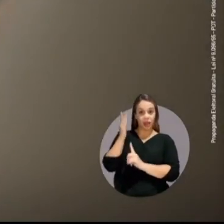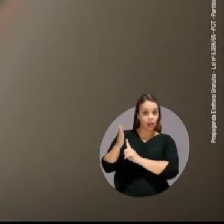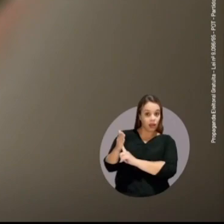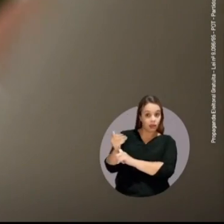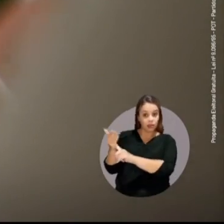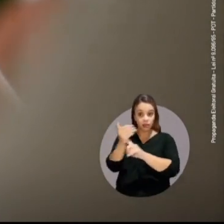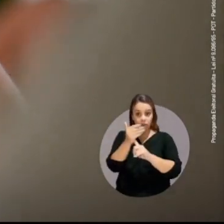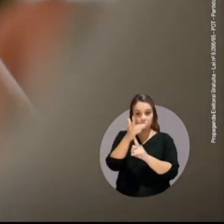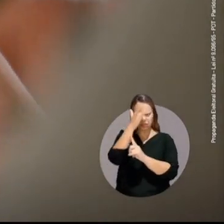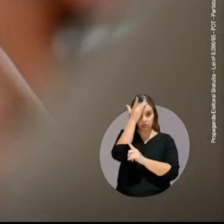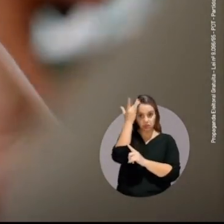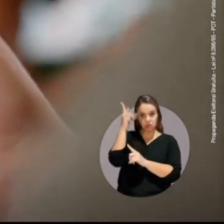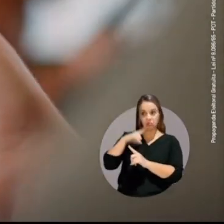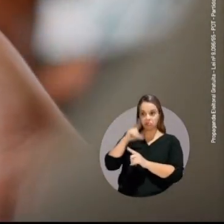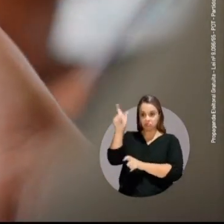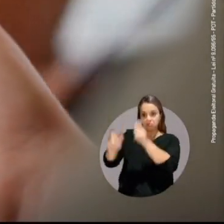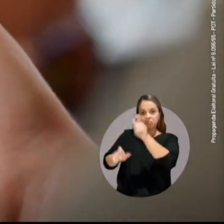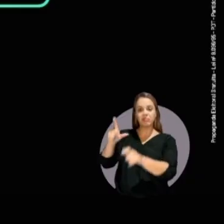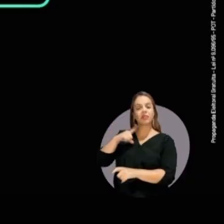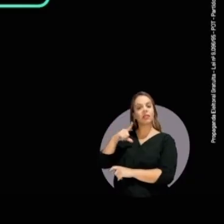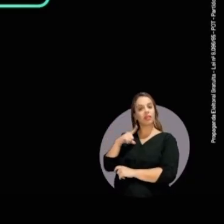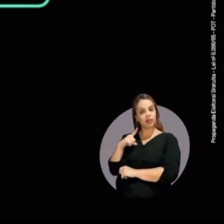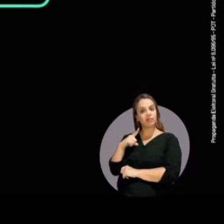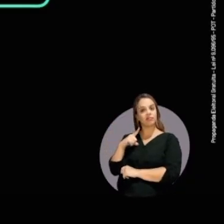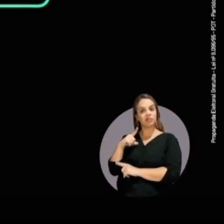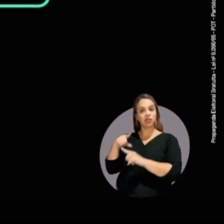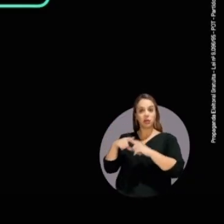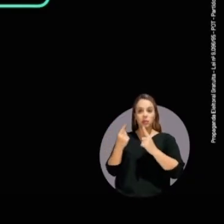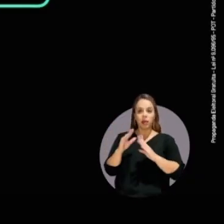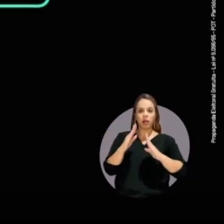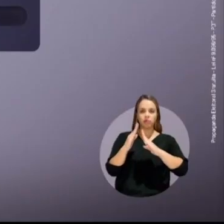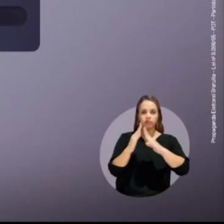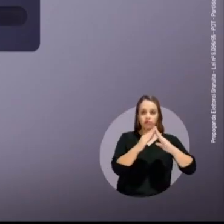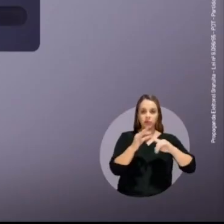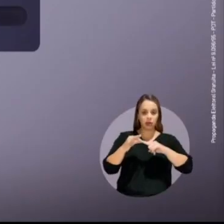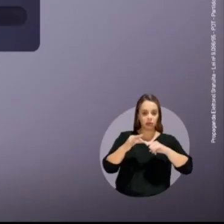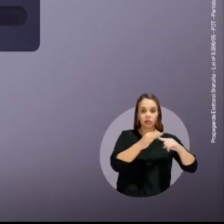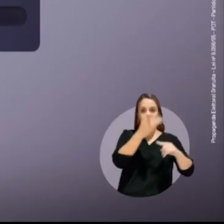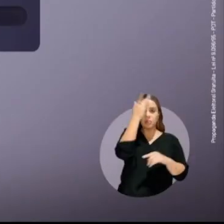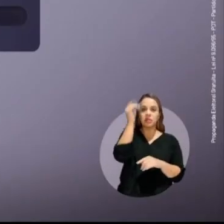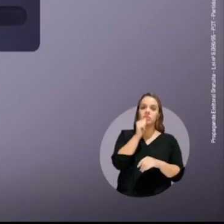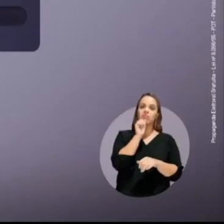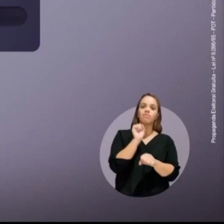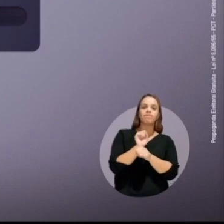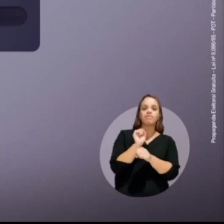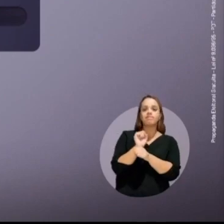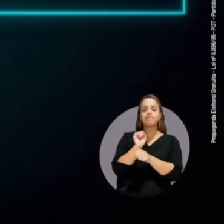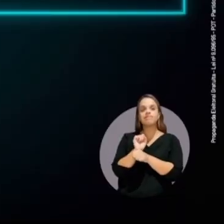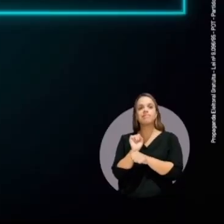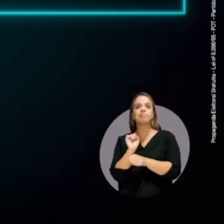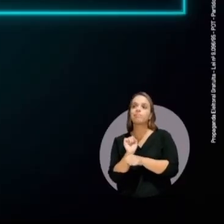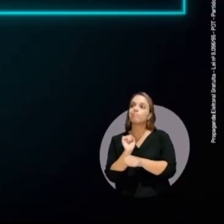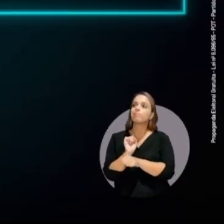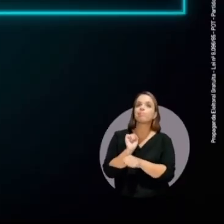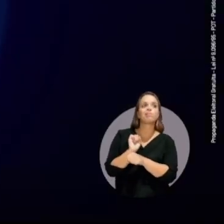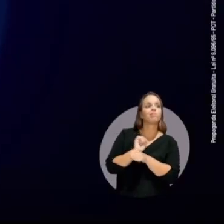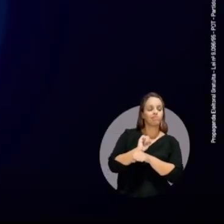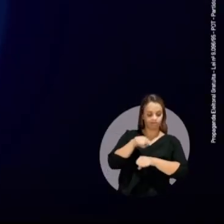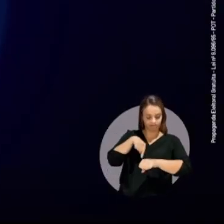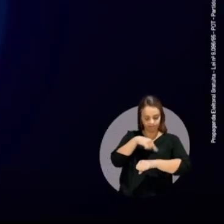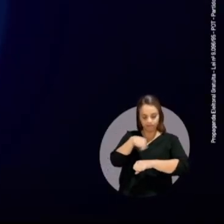Tecnologia muita gente já tem. Mas na periferia, o povo continua esperando, esperando,